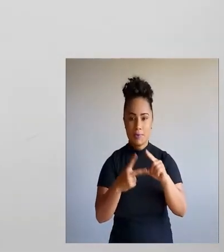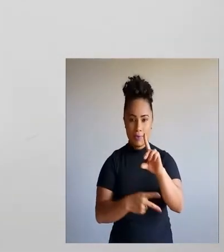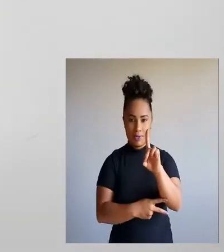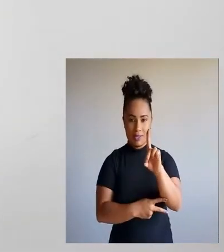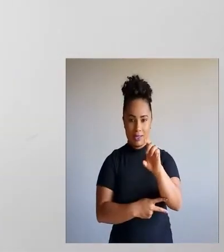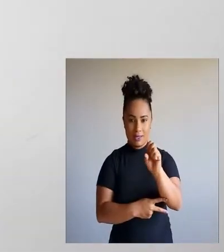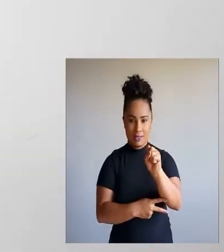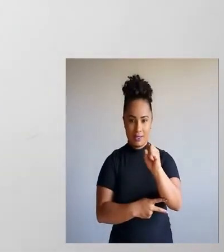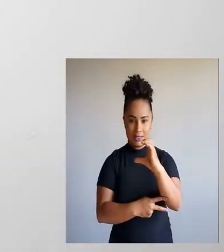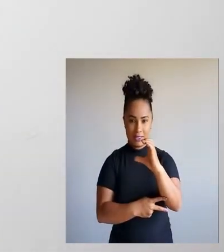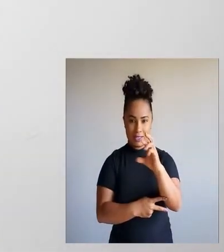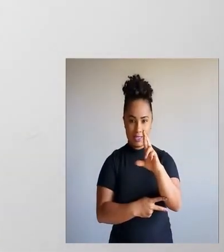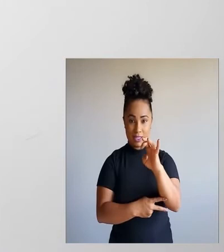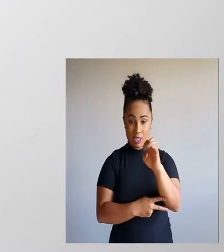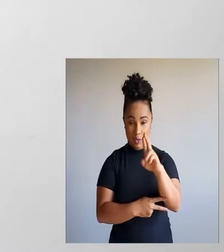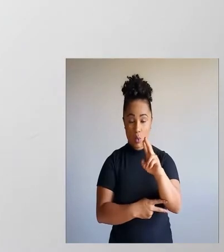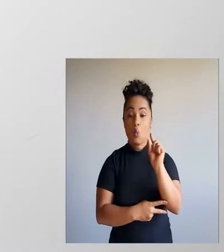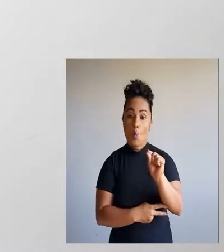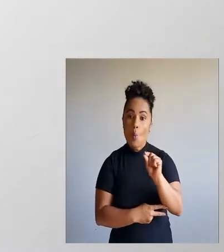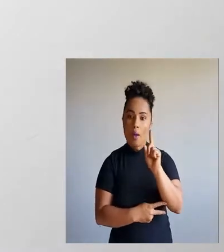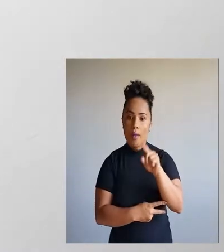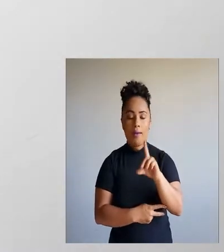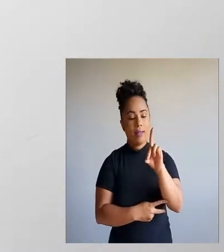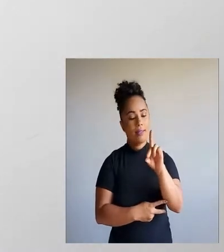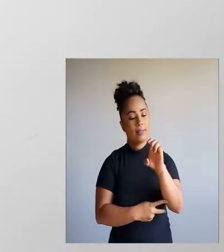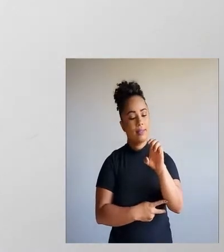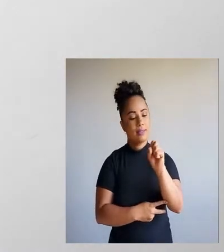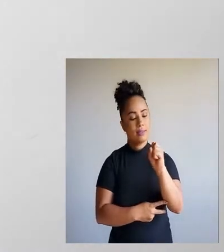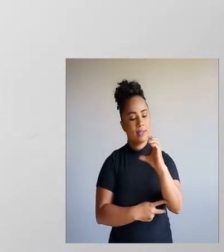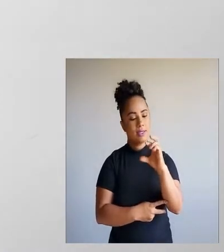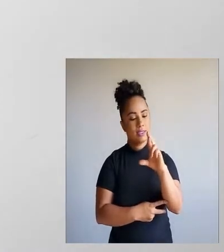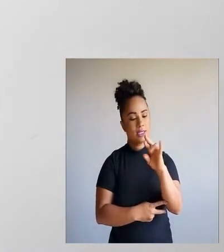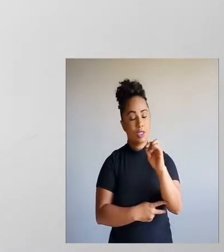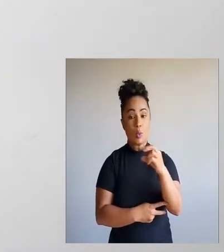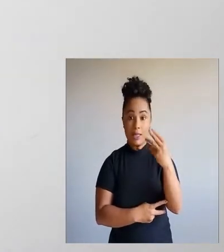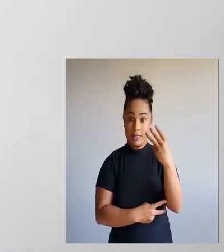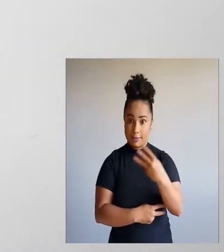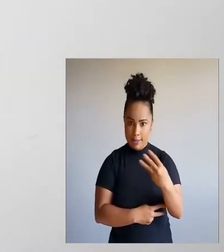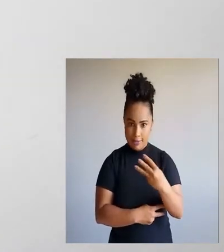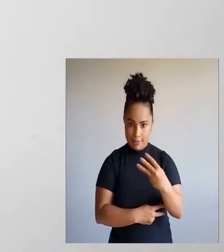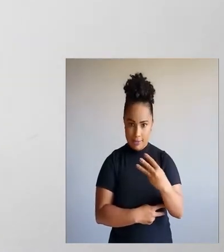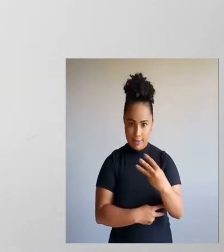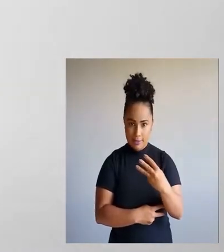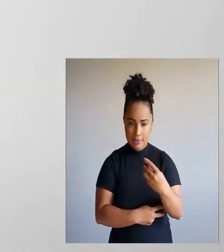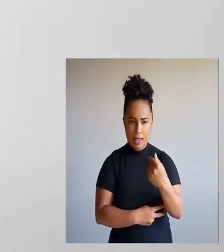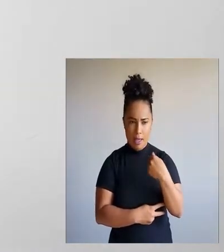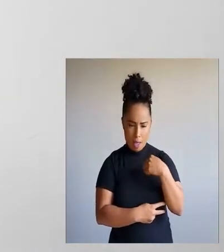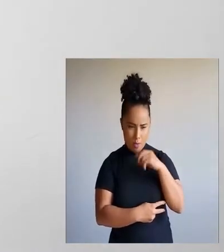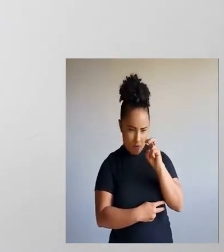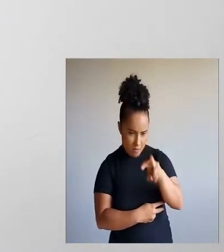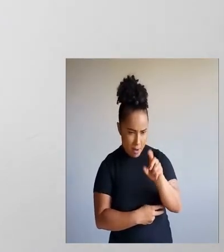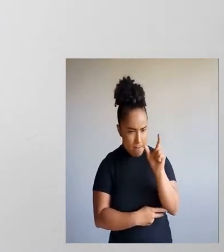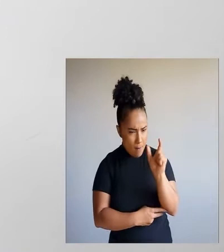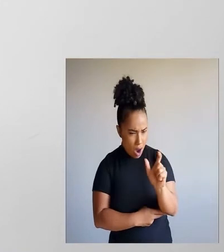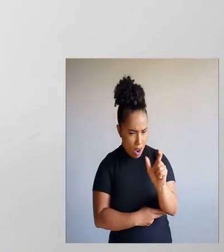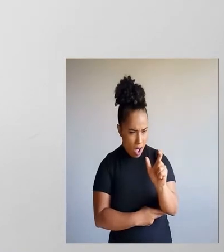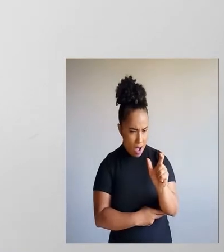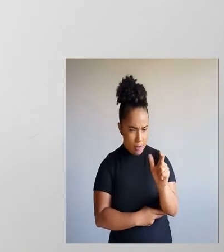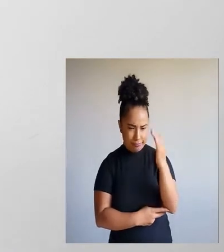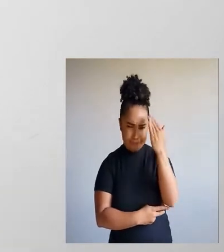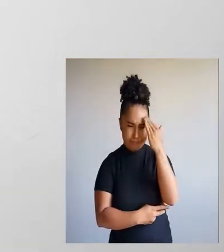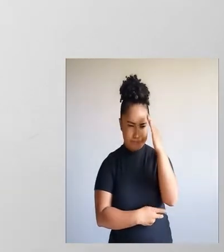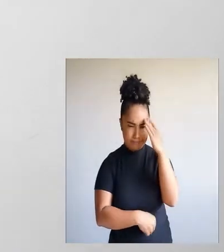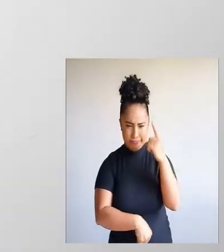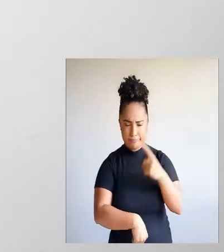descritor, dentro dos procedimentos de leitura, é o descritor 3. Inferir o sentido de uma palavra ou expressão.